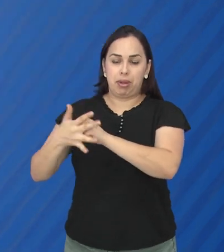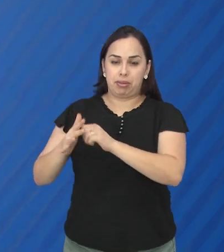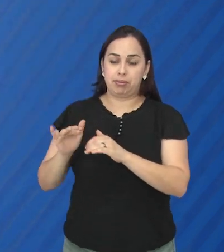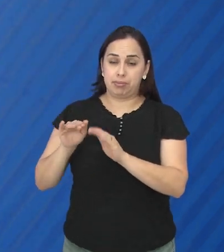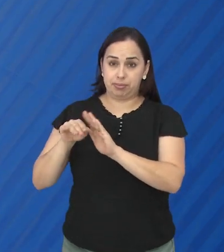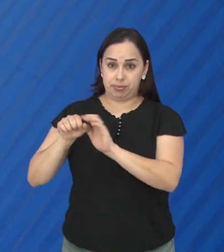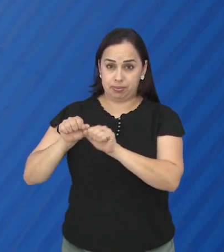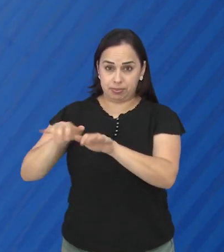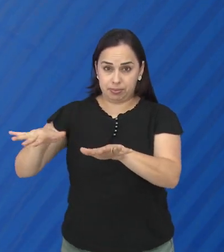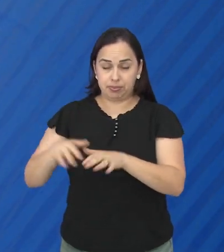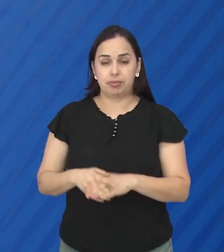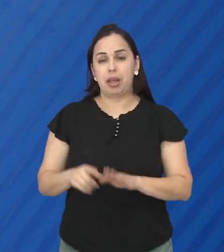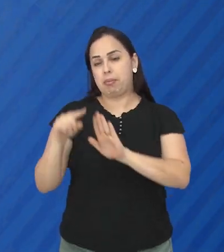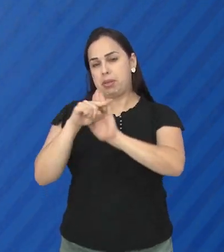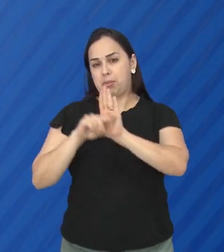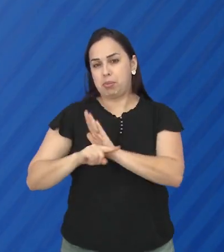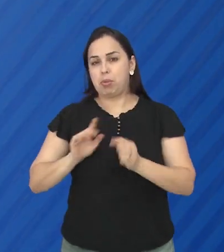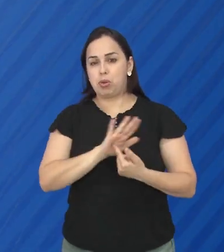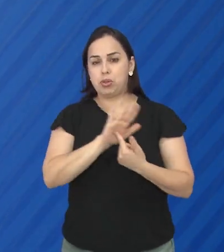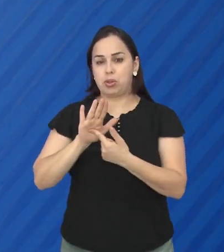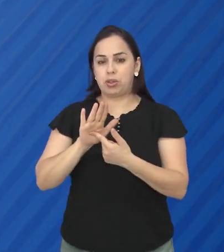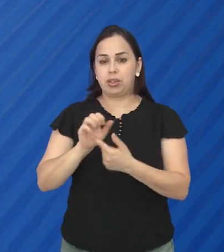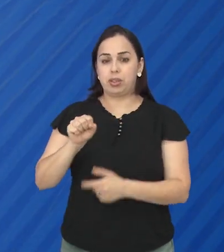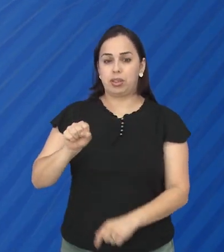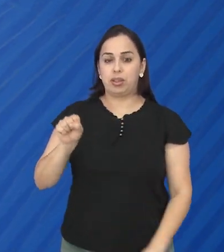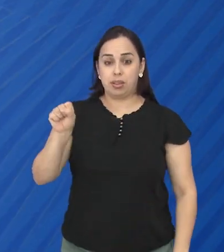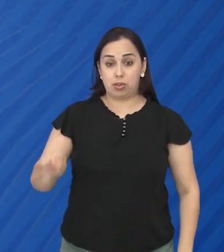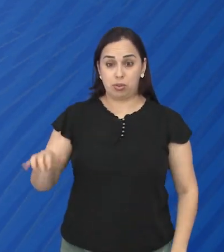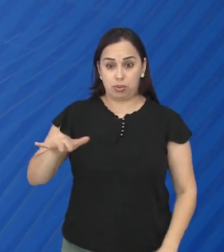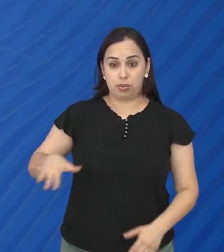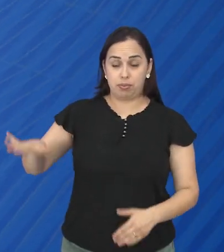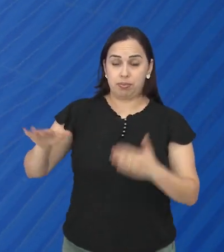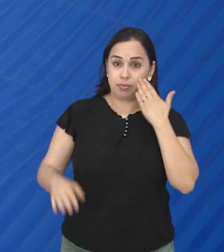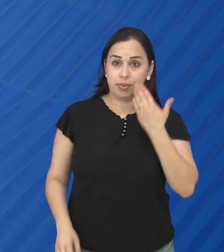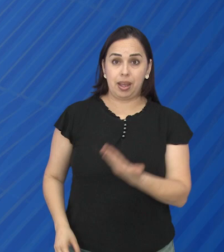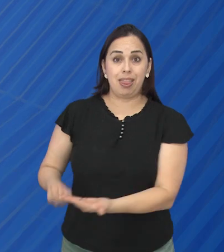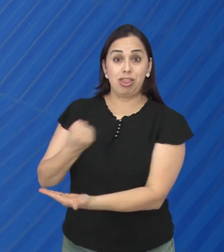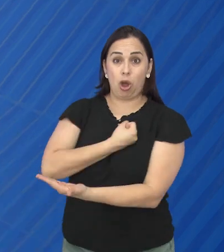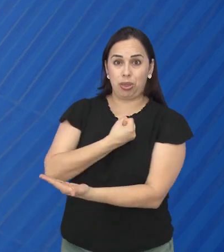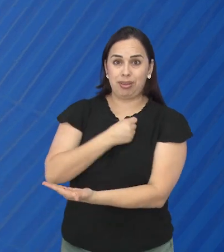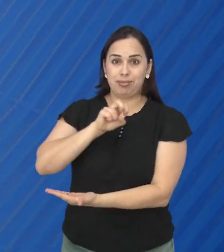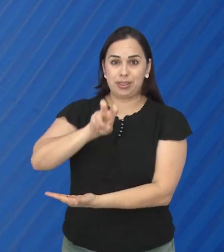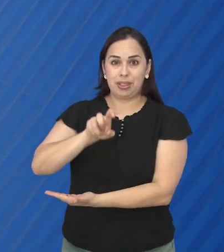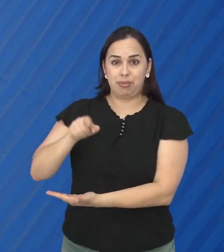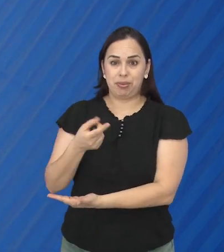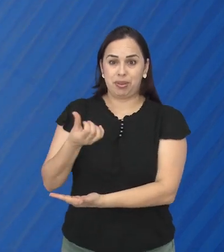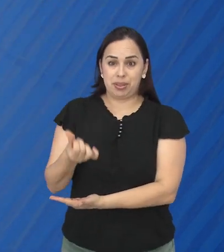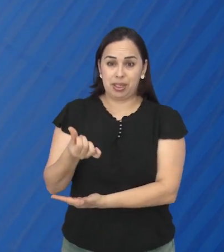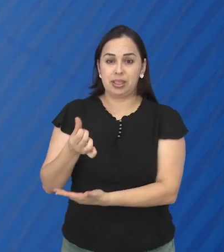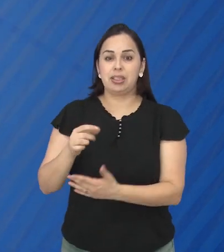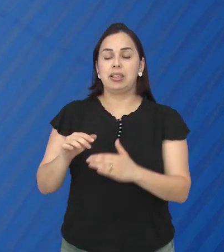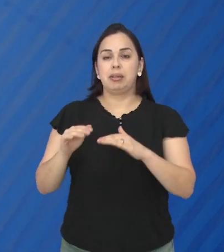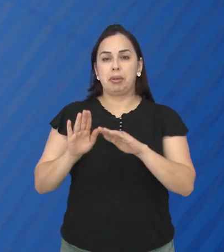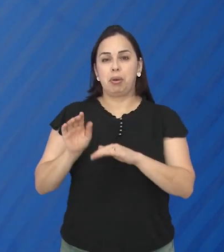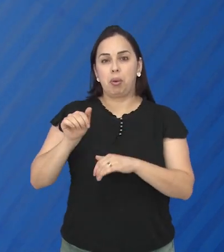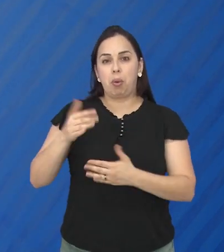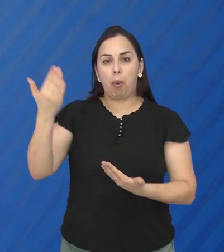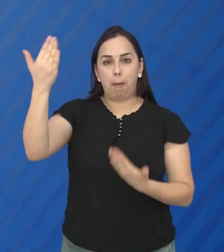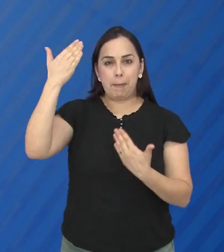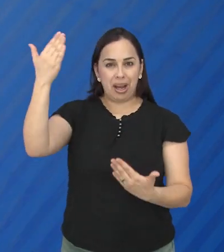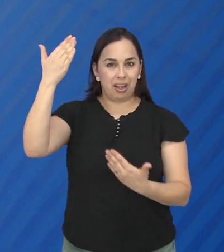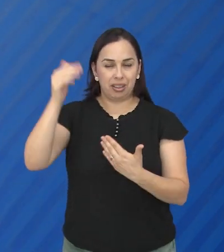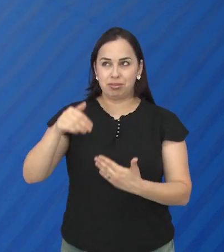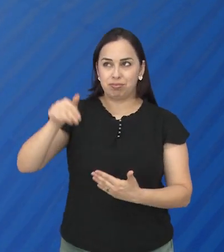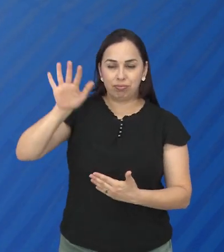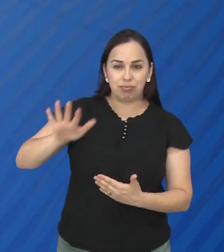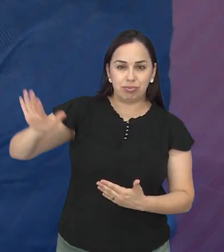A pesquisa também mostrou que a região sudeste teve avaliação 5,6 ficando também abaixo da